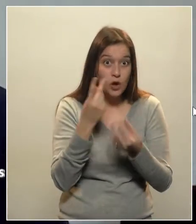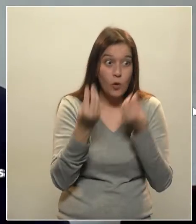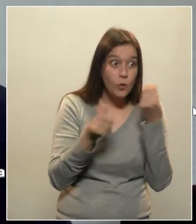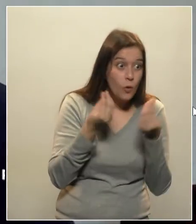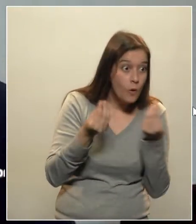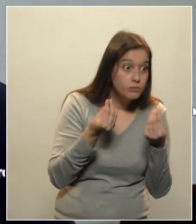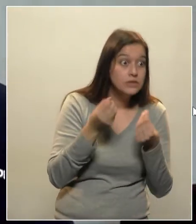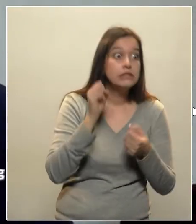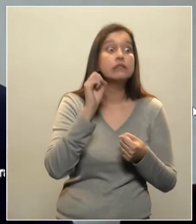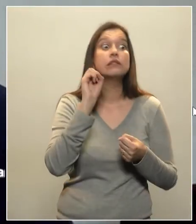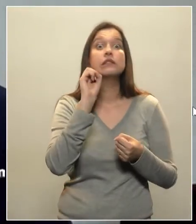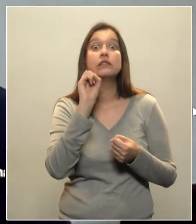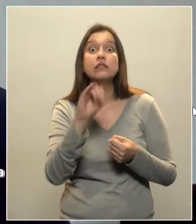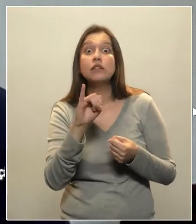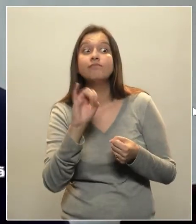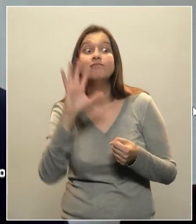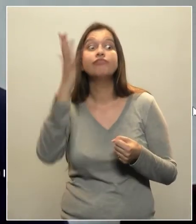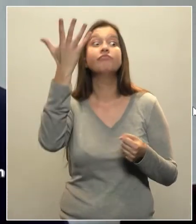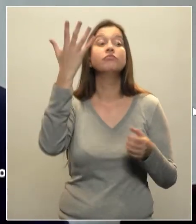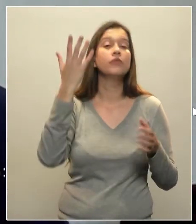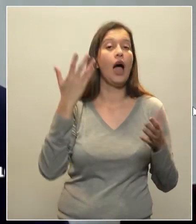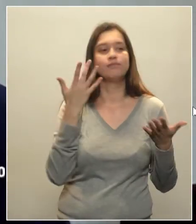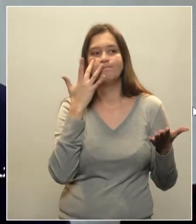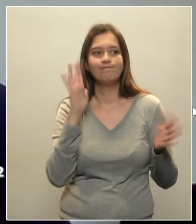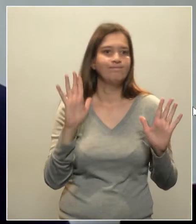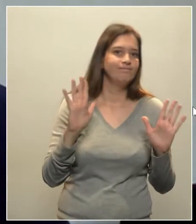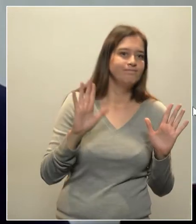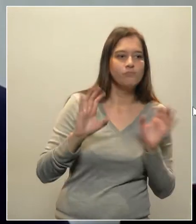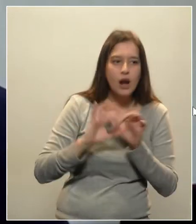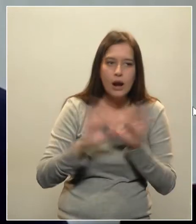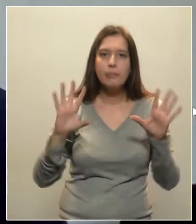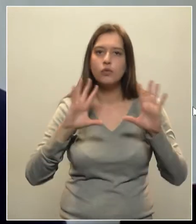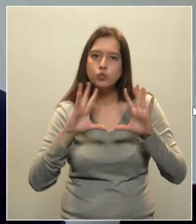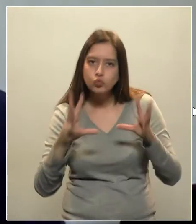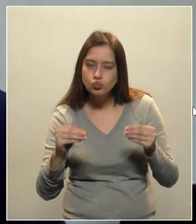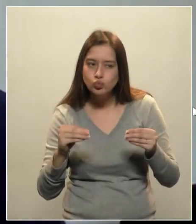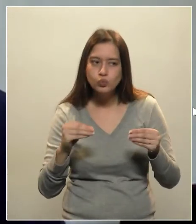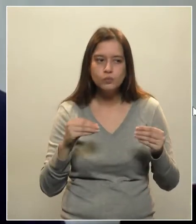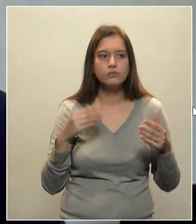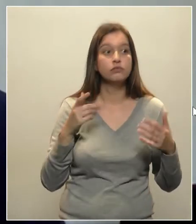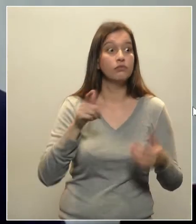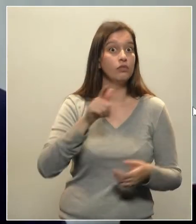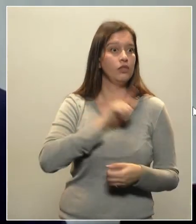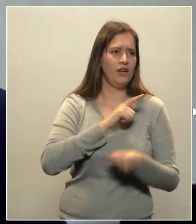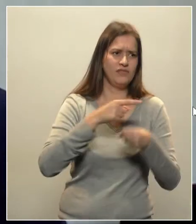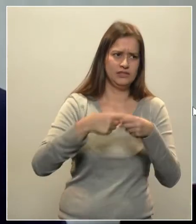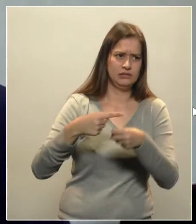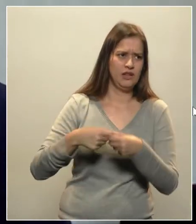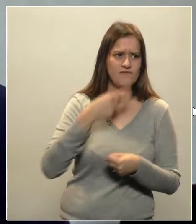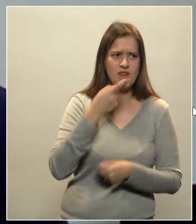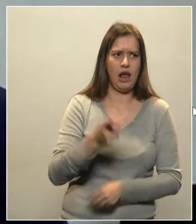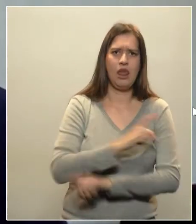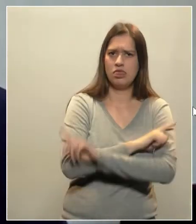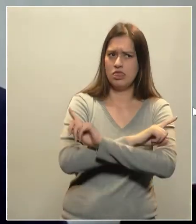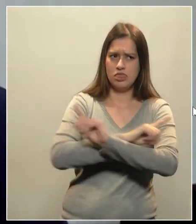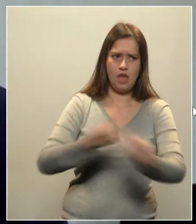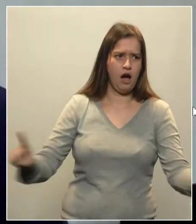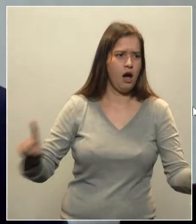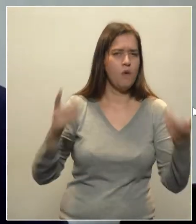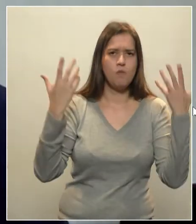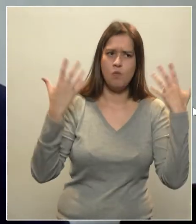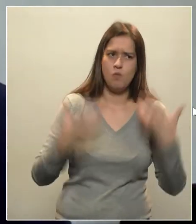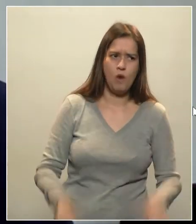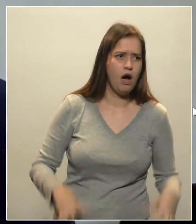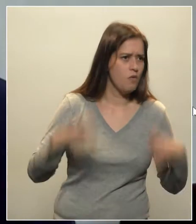liberar geral. Então, a preocupação, e muitas comunidades estão se levantando contra isso, dizendo que não querem ser usadas como